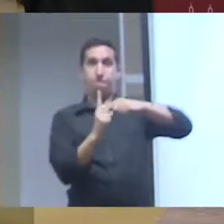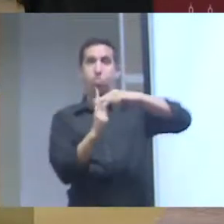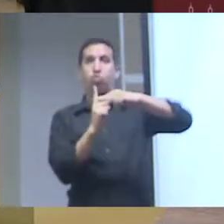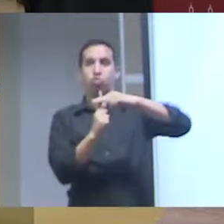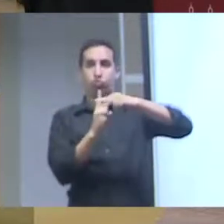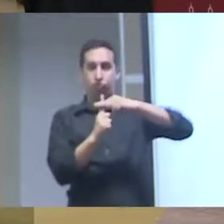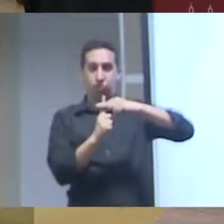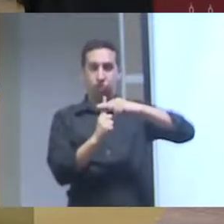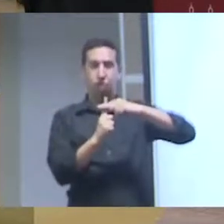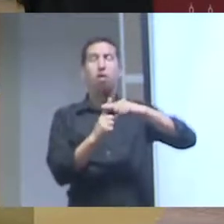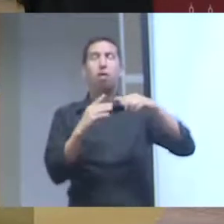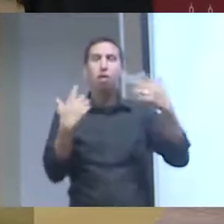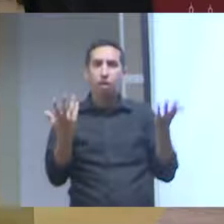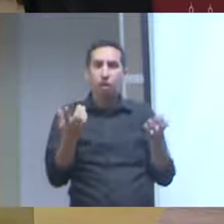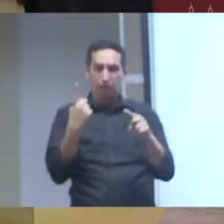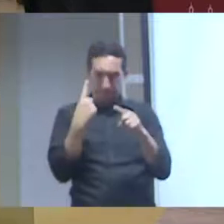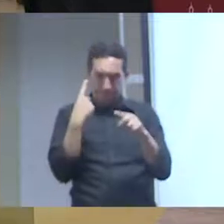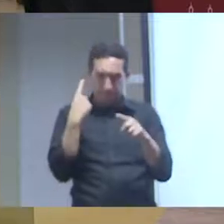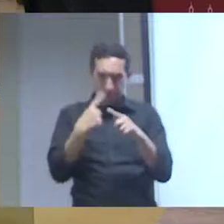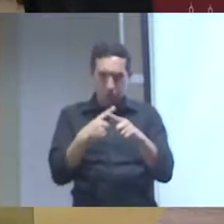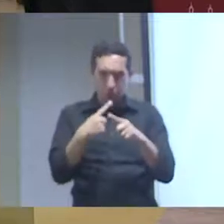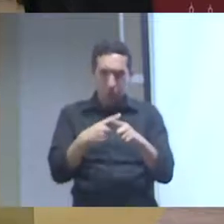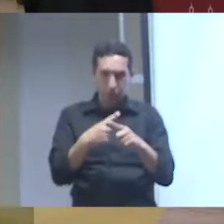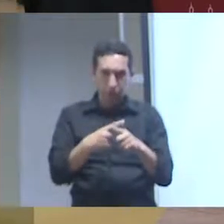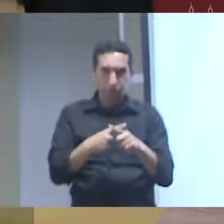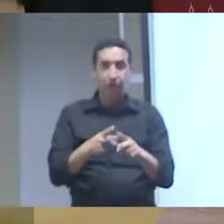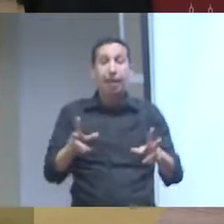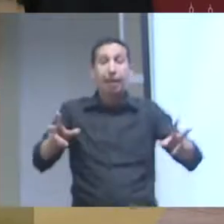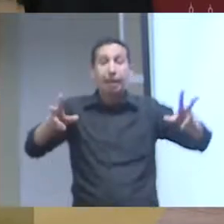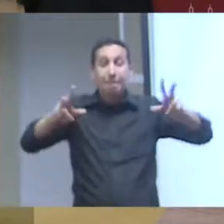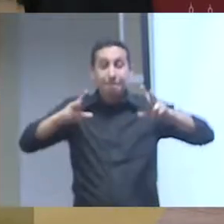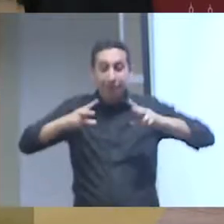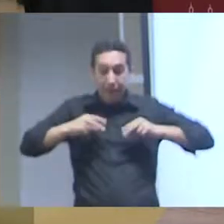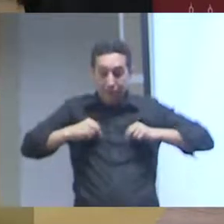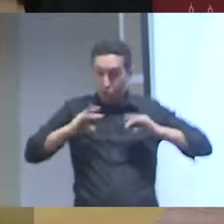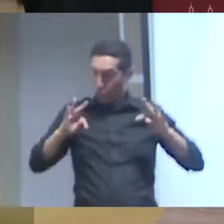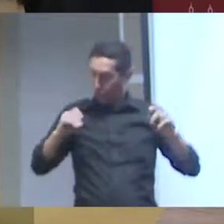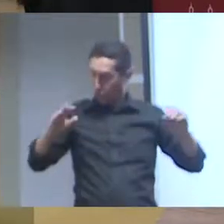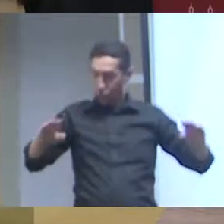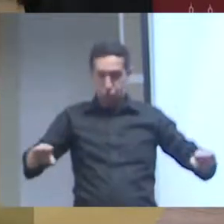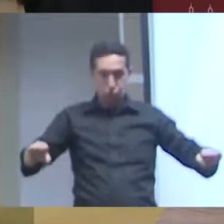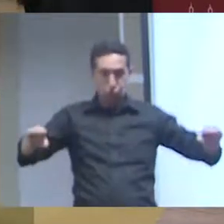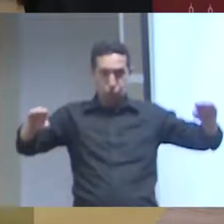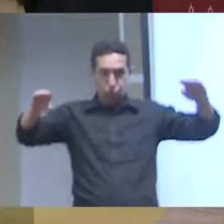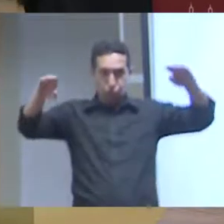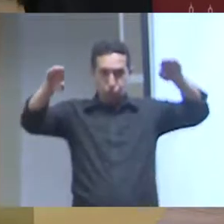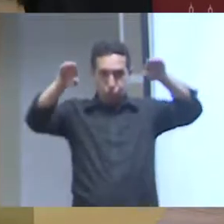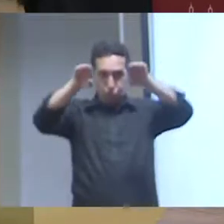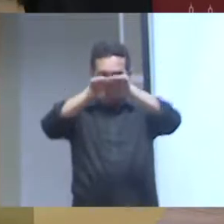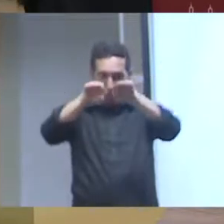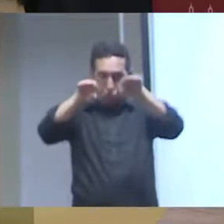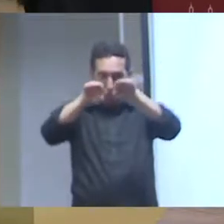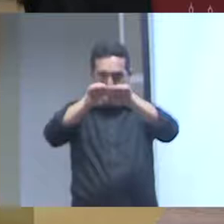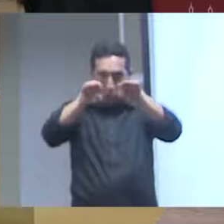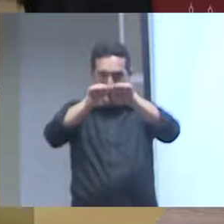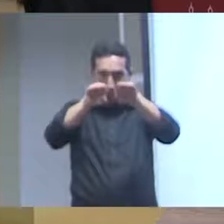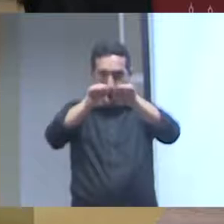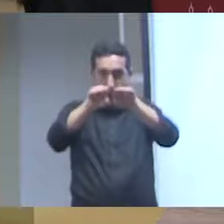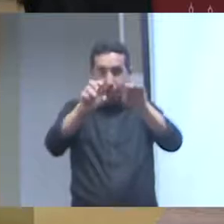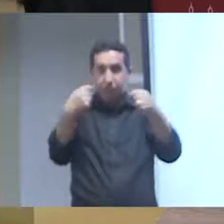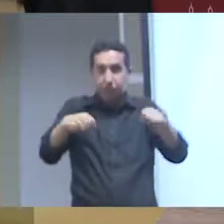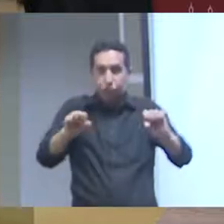favor por quê? porque a ideia de que a meritocracia de que todos são iguais e tem acesso igual e depende